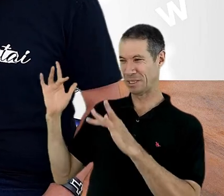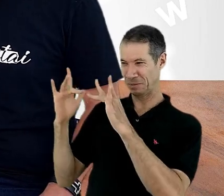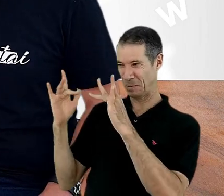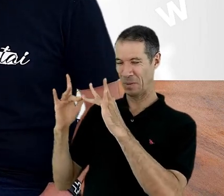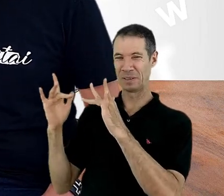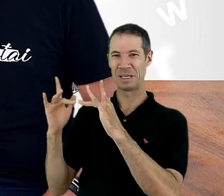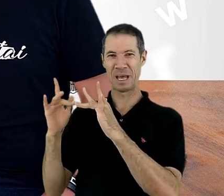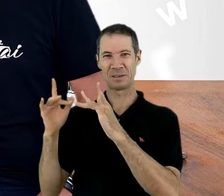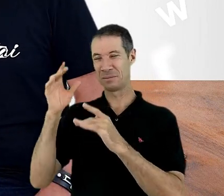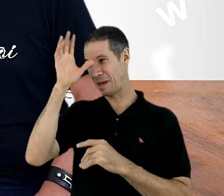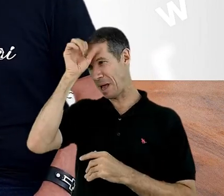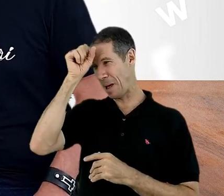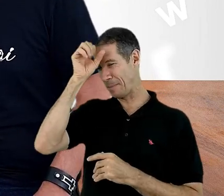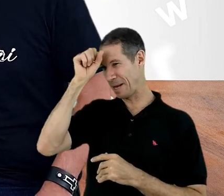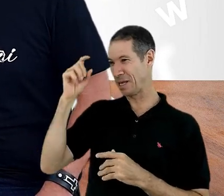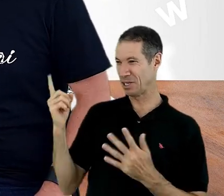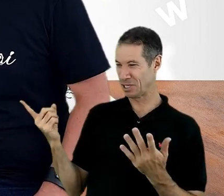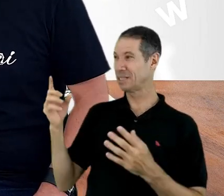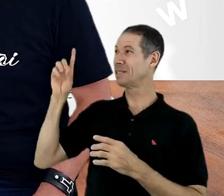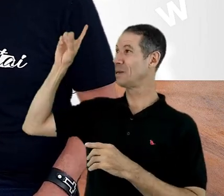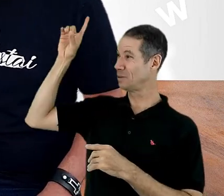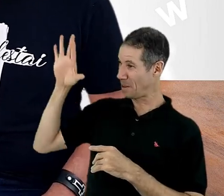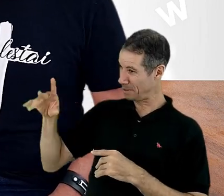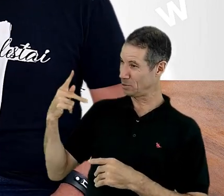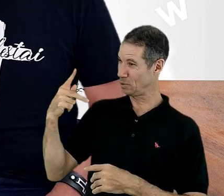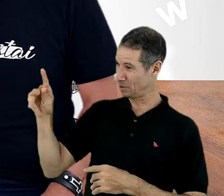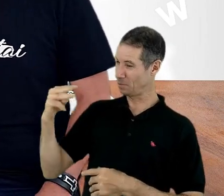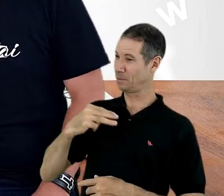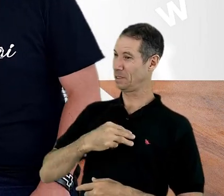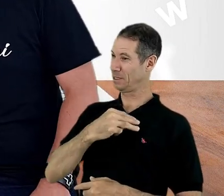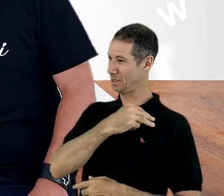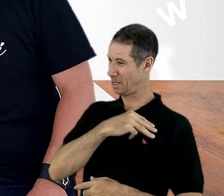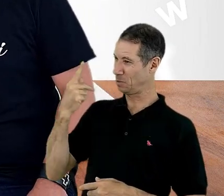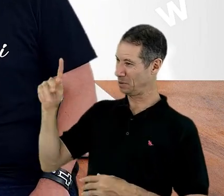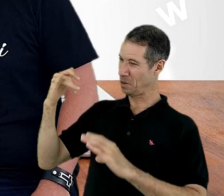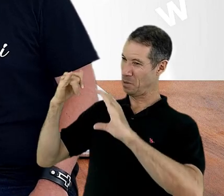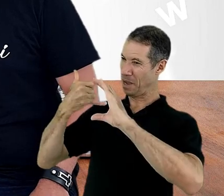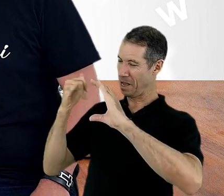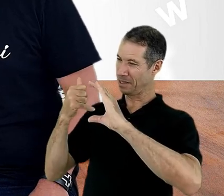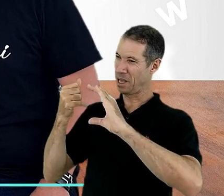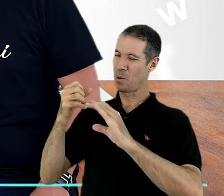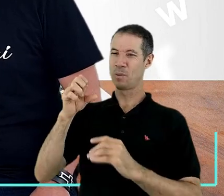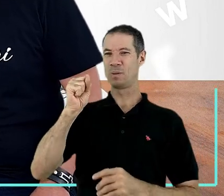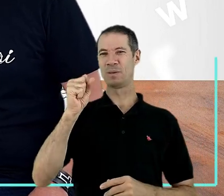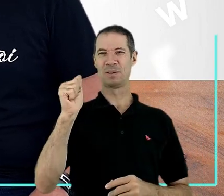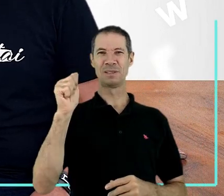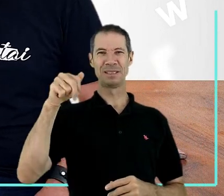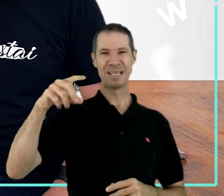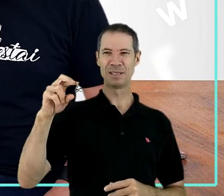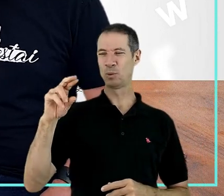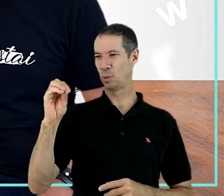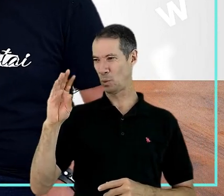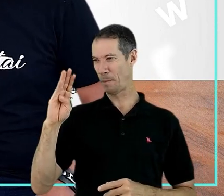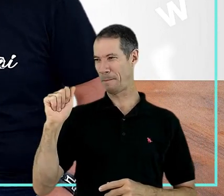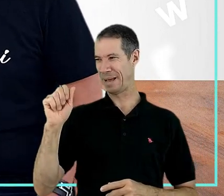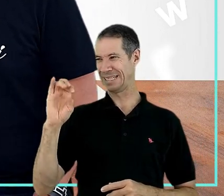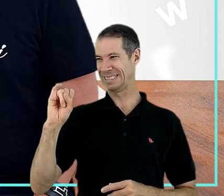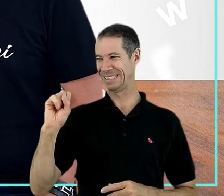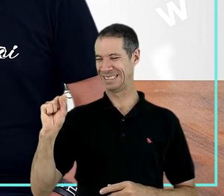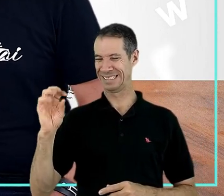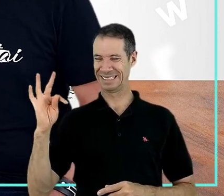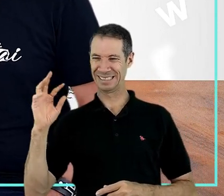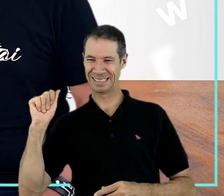mas aqui de público, Deus te abençoe, o teu ministério, o teu canal, Sandro Batista Libras, hashtag